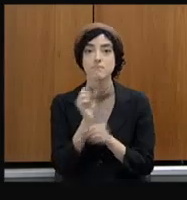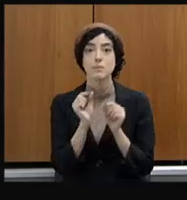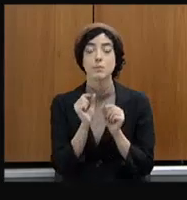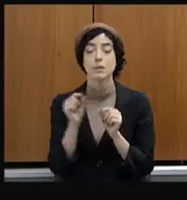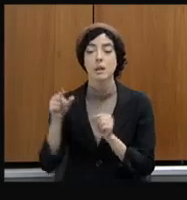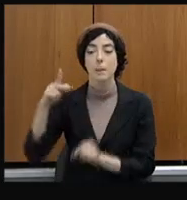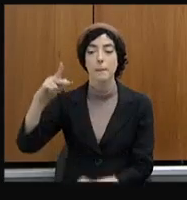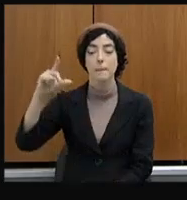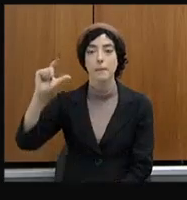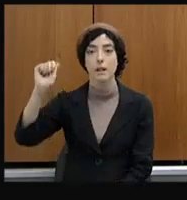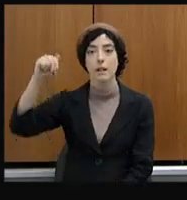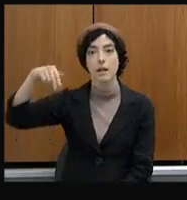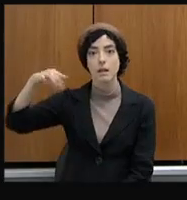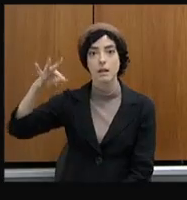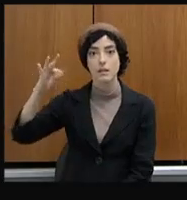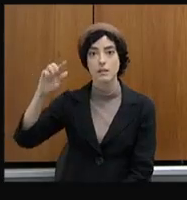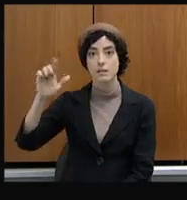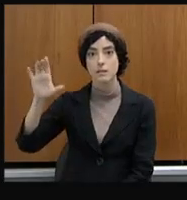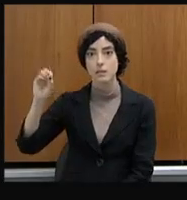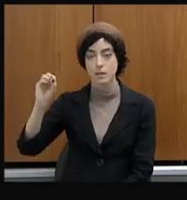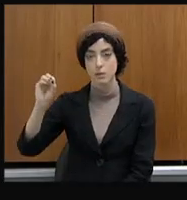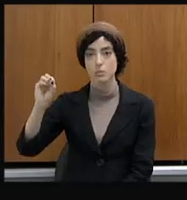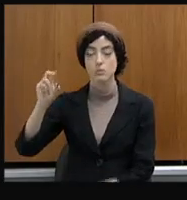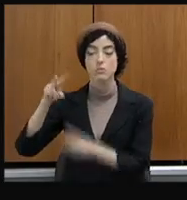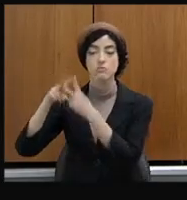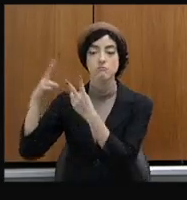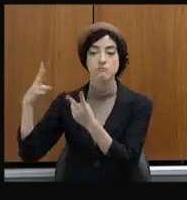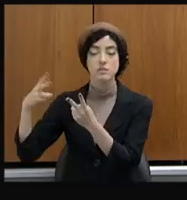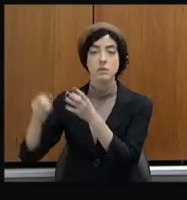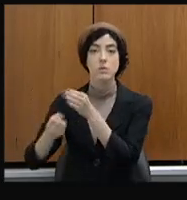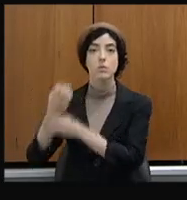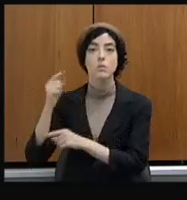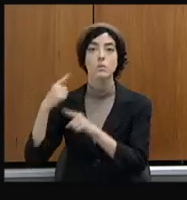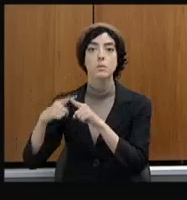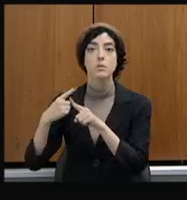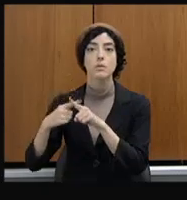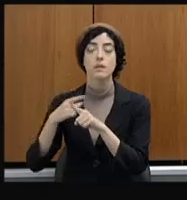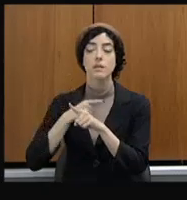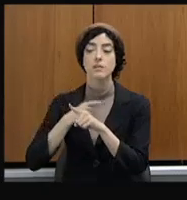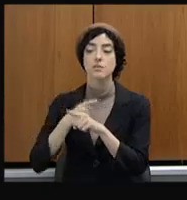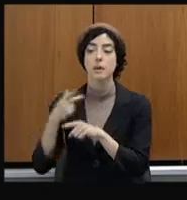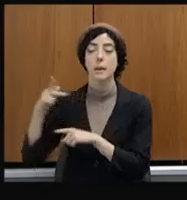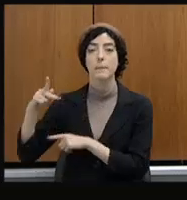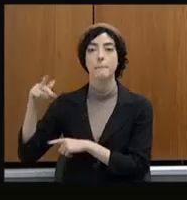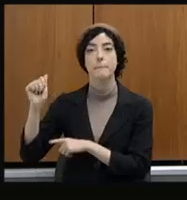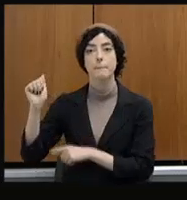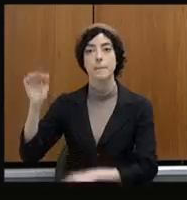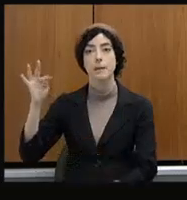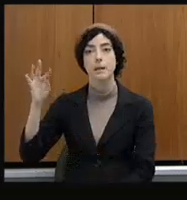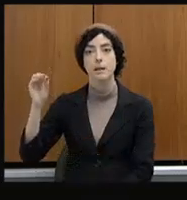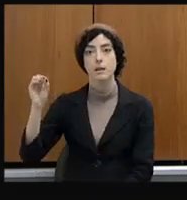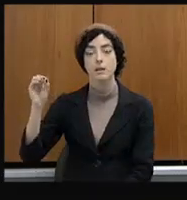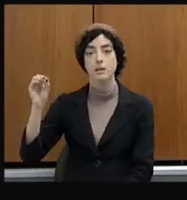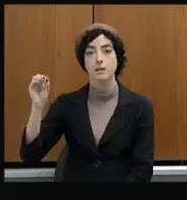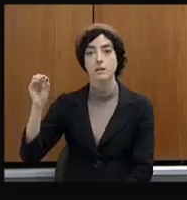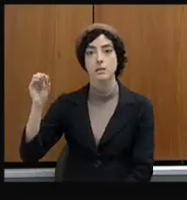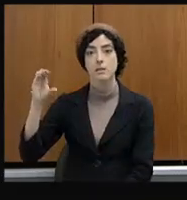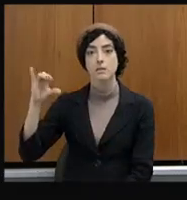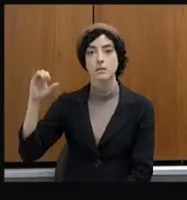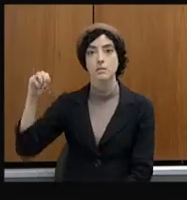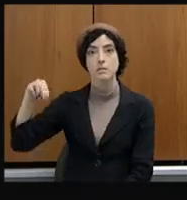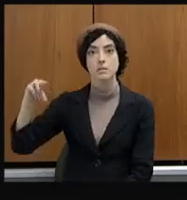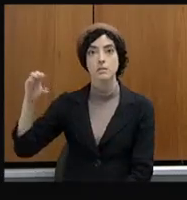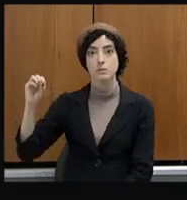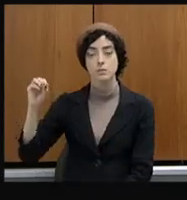patrocínio precisava de delegados para fazer o plantão lá. Tinha que mandar de Uberaba, de Uberlândia e naquela